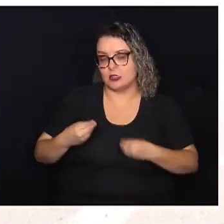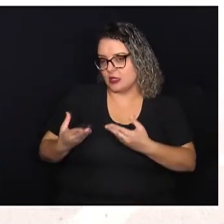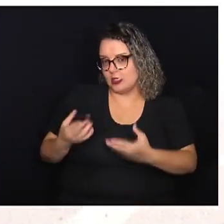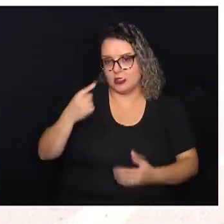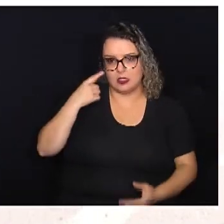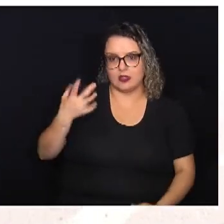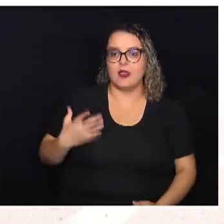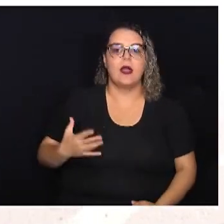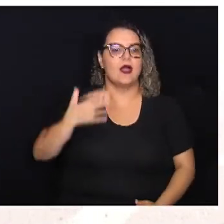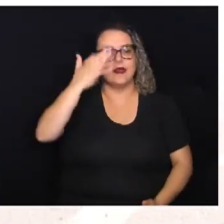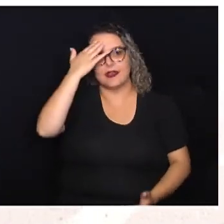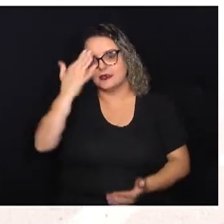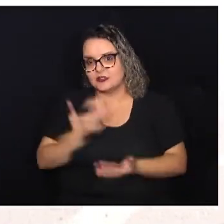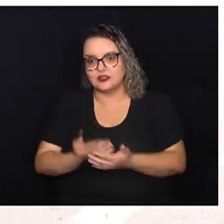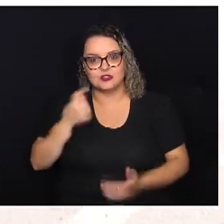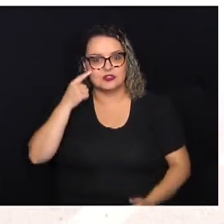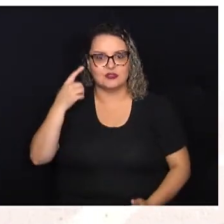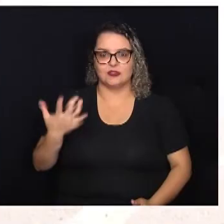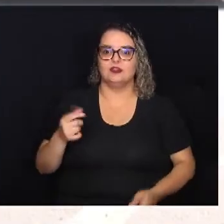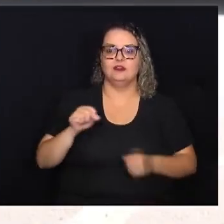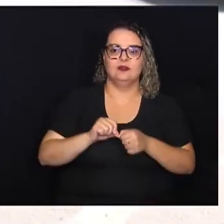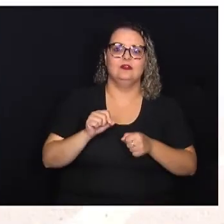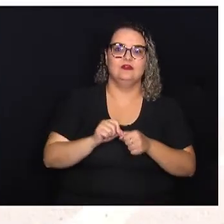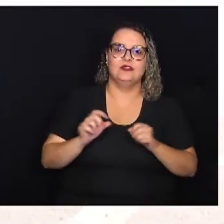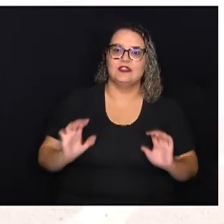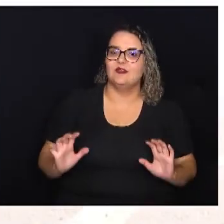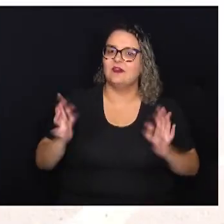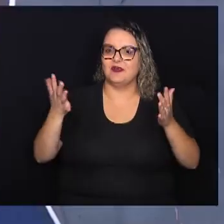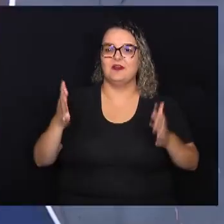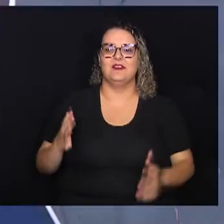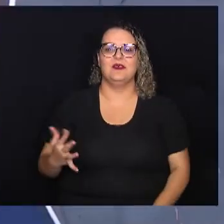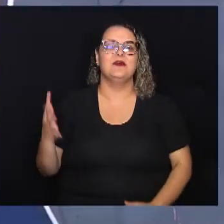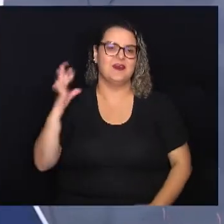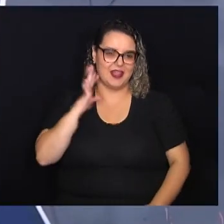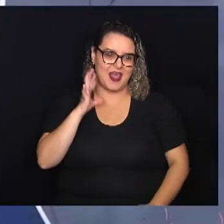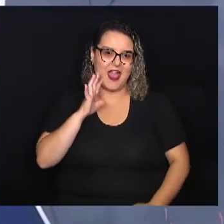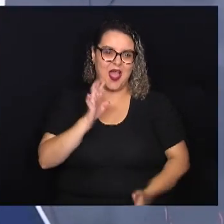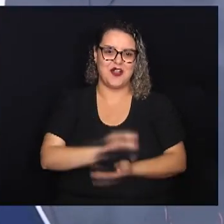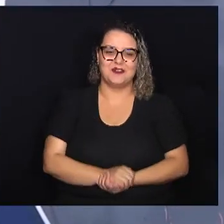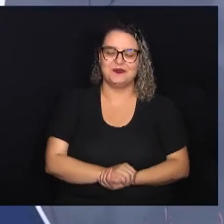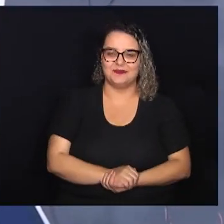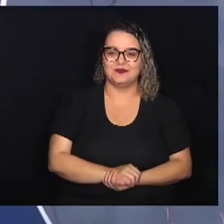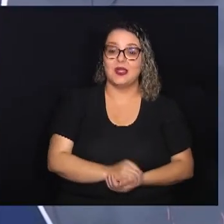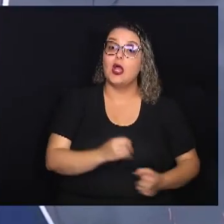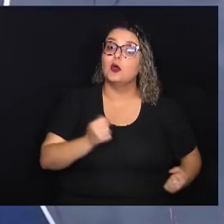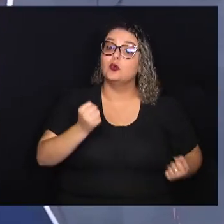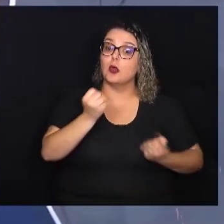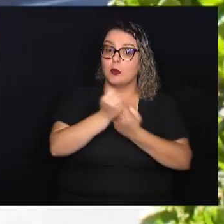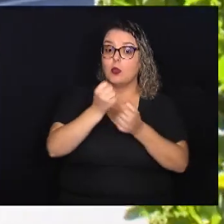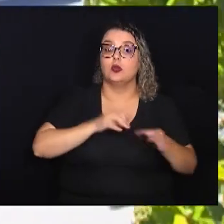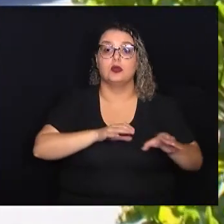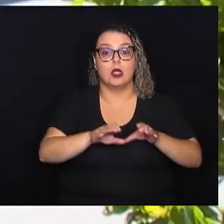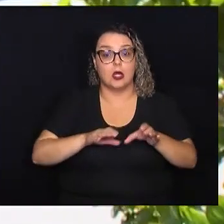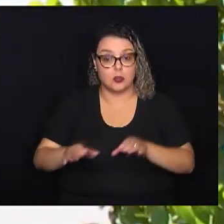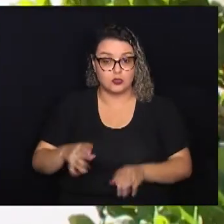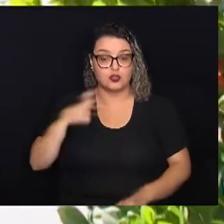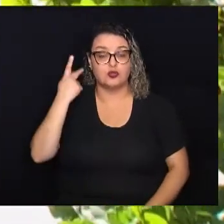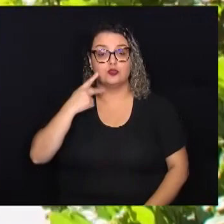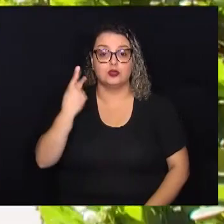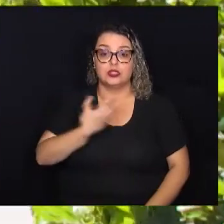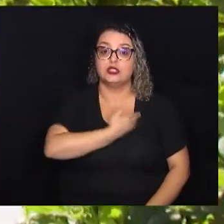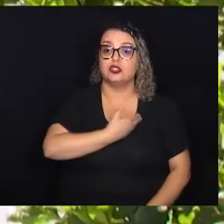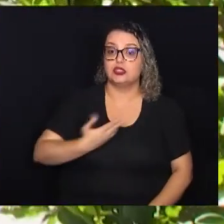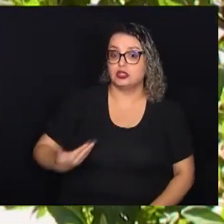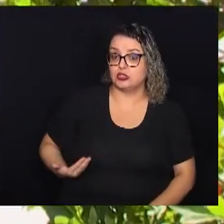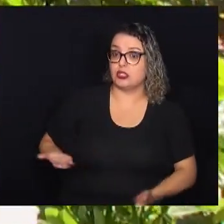superacataram a ideia, fizeram um grande evento, foi muito legal. Além do apoio da Coordenadoria de Políticas Públicas da